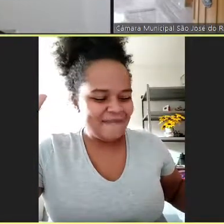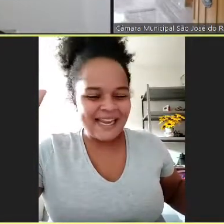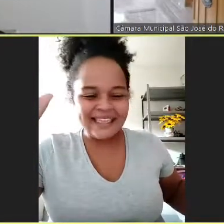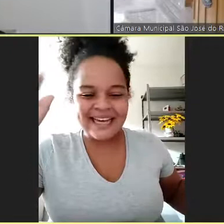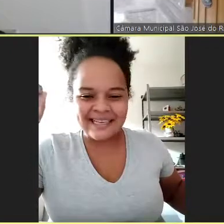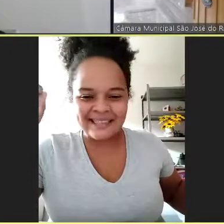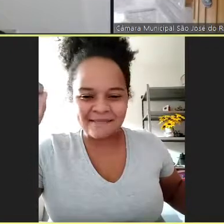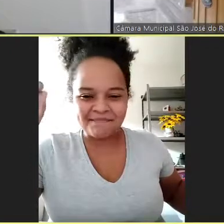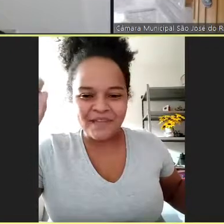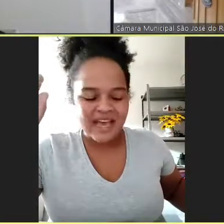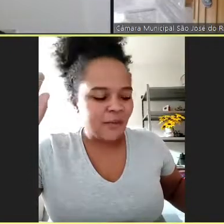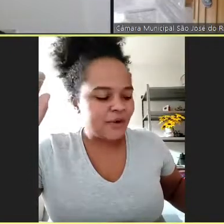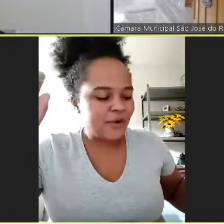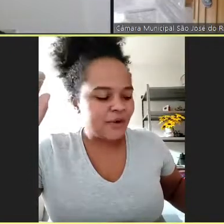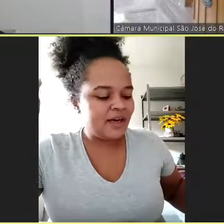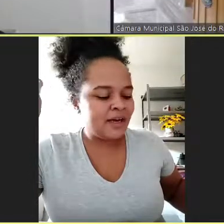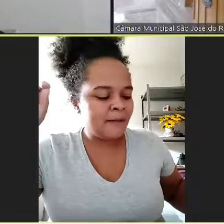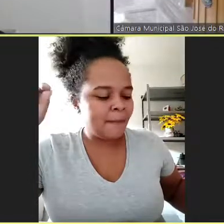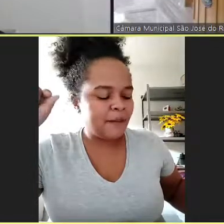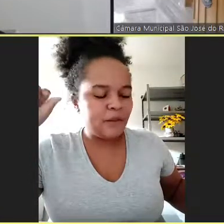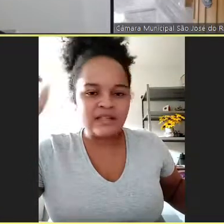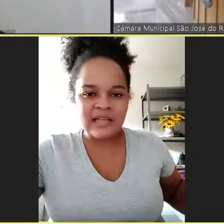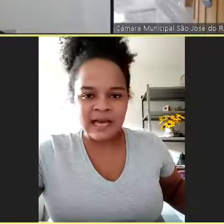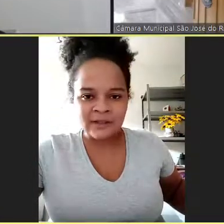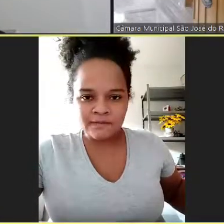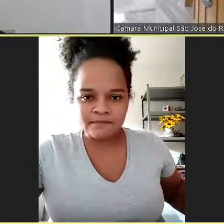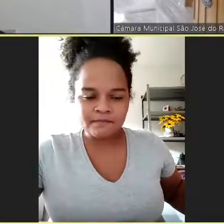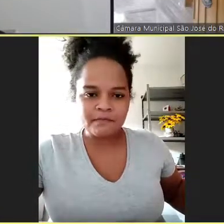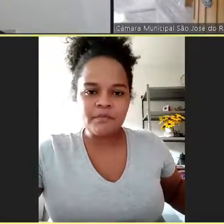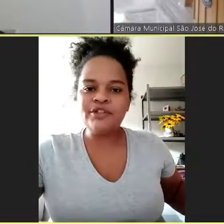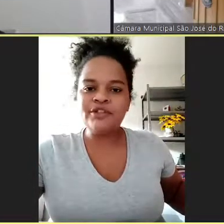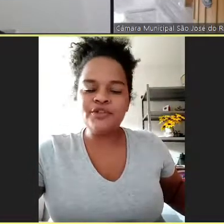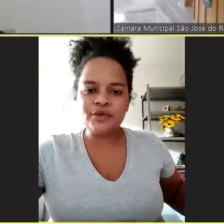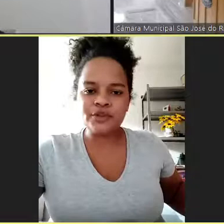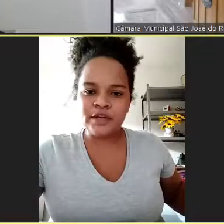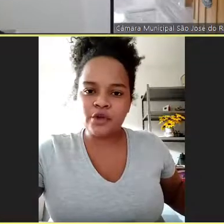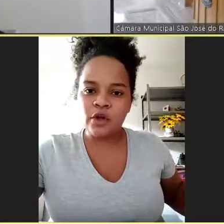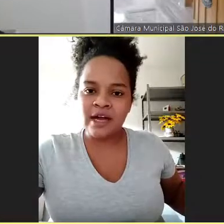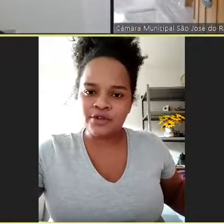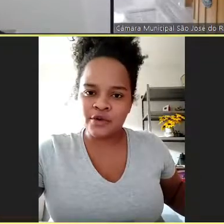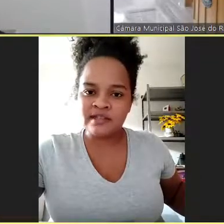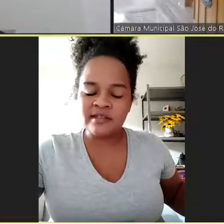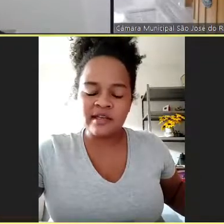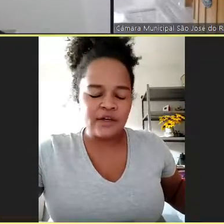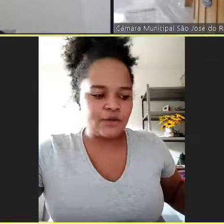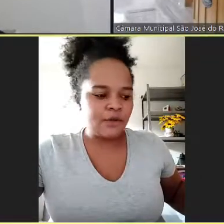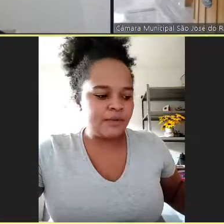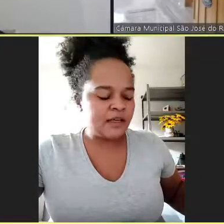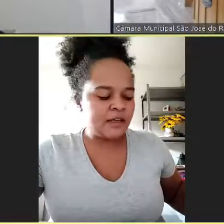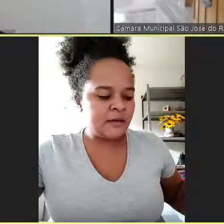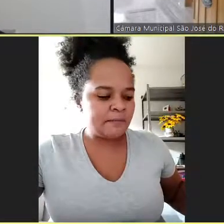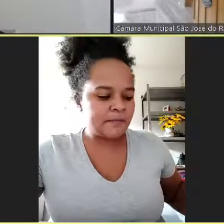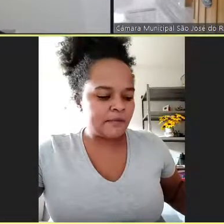Merenda em casa. É um programa do Estado. A gente fez hoje várias colocações sobre